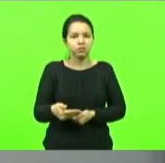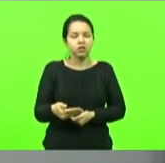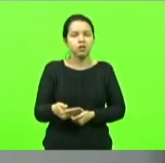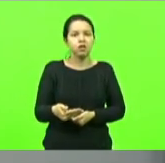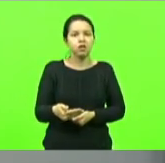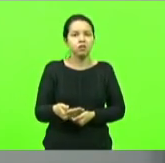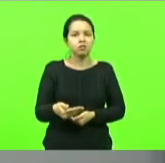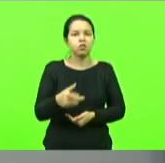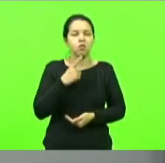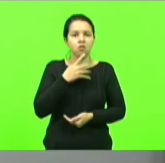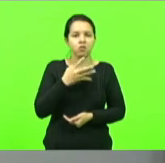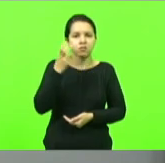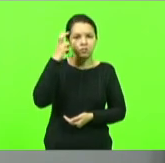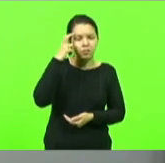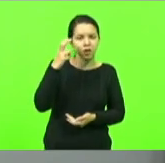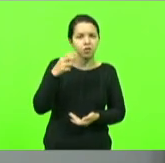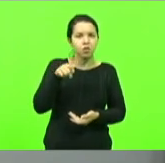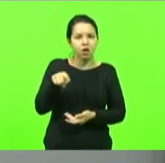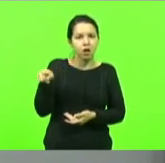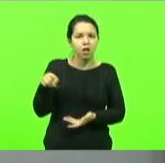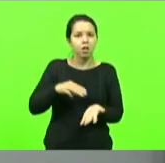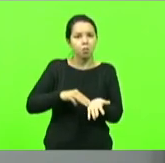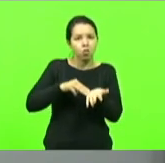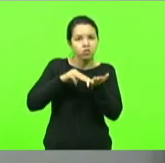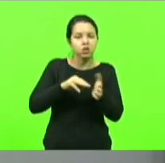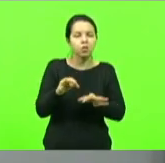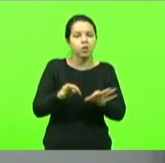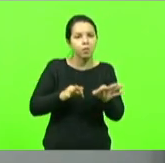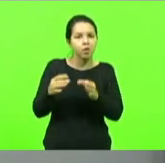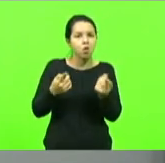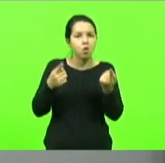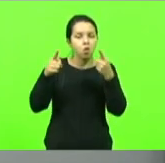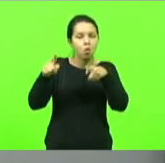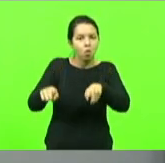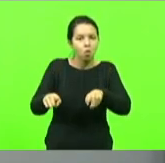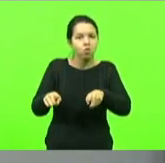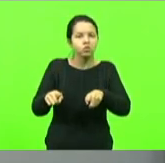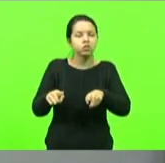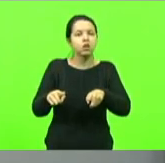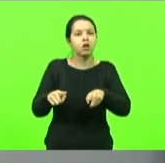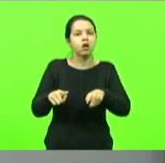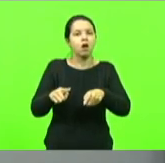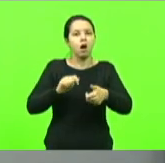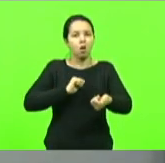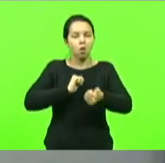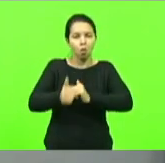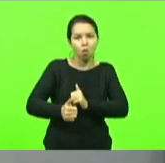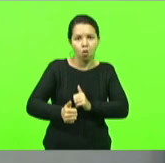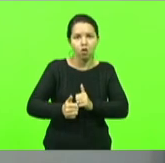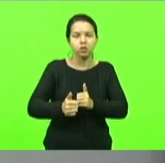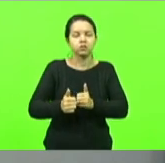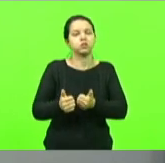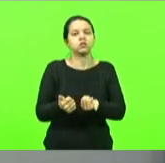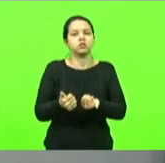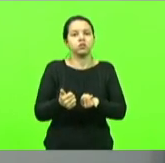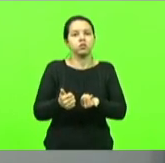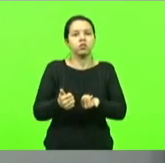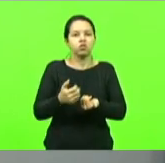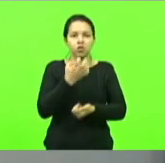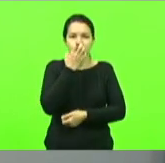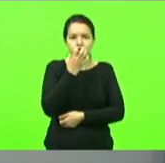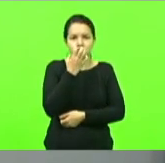vereadora fez uma moção contra as corridas de galgos no Rio Grande do Sul e um cidadão ou